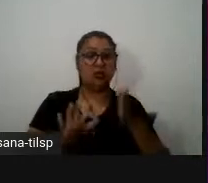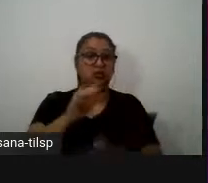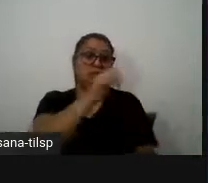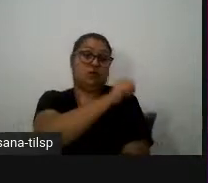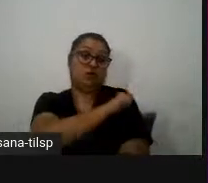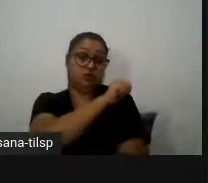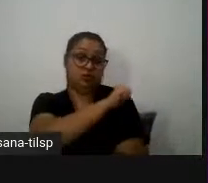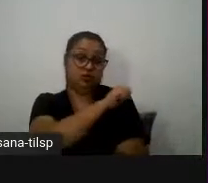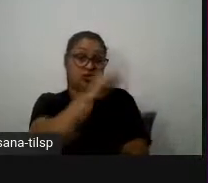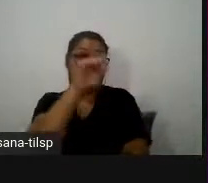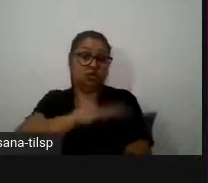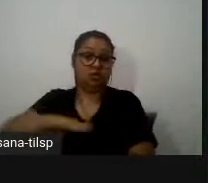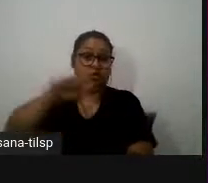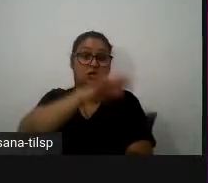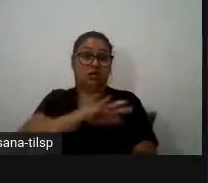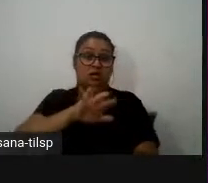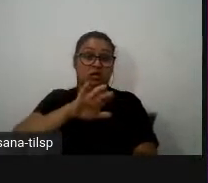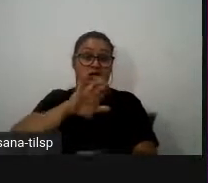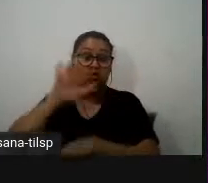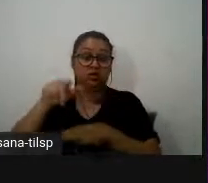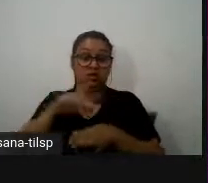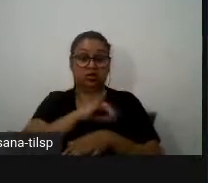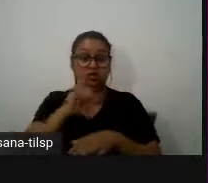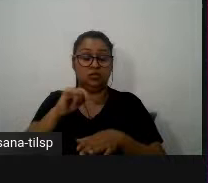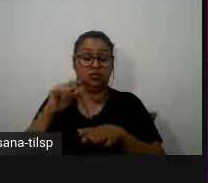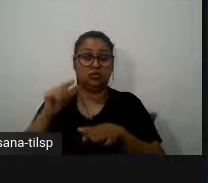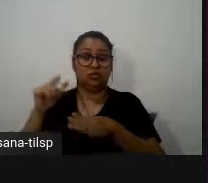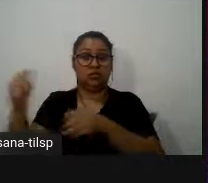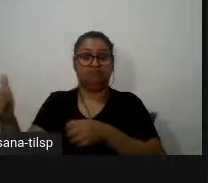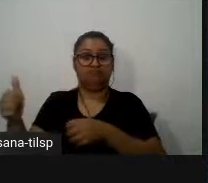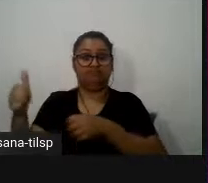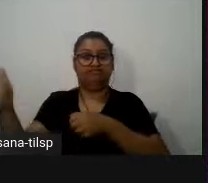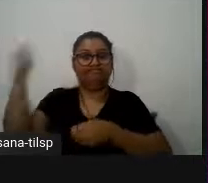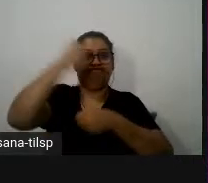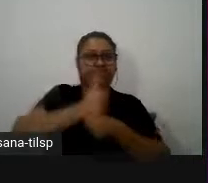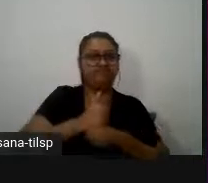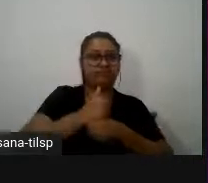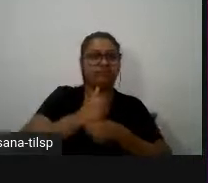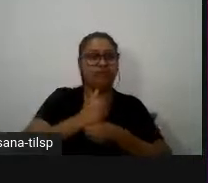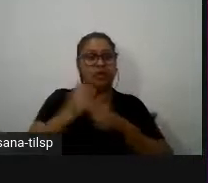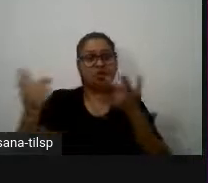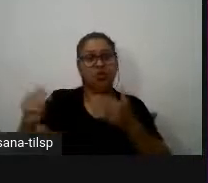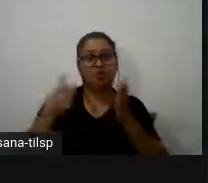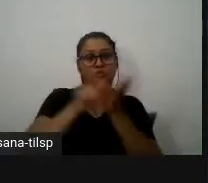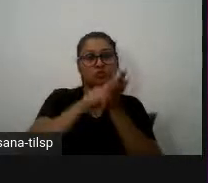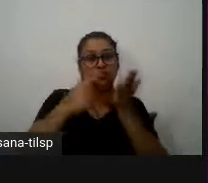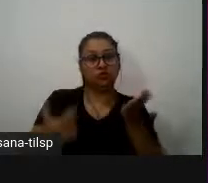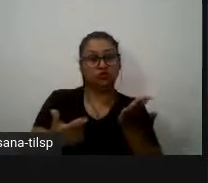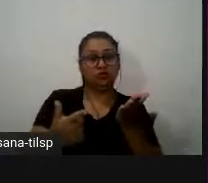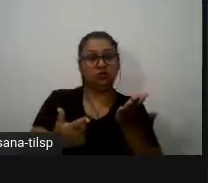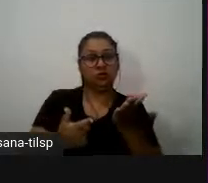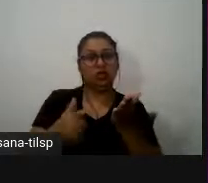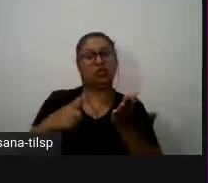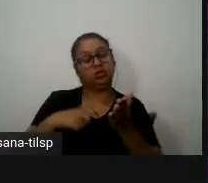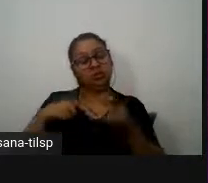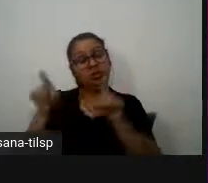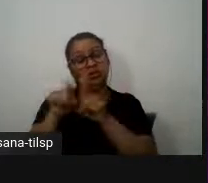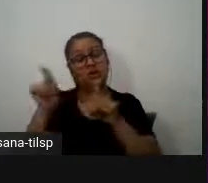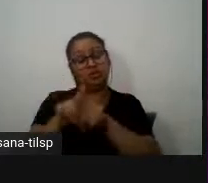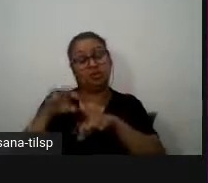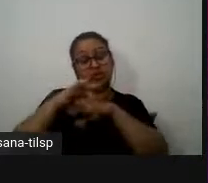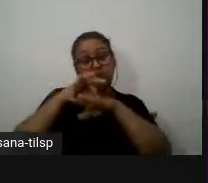alunos se coloquem na pele dos jornalistas mas nós podemos também levar com que os alunos se coloquem na pele de cientistas